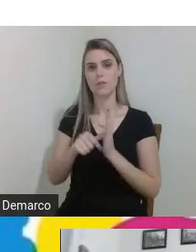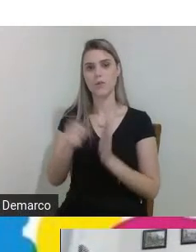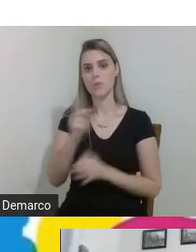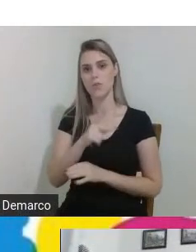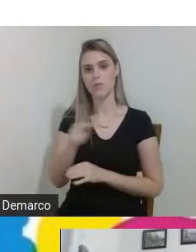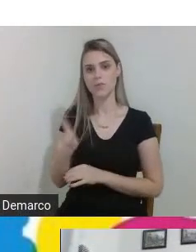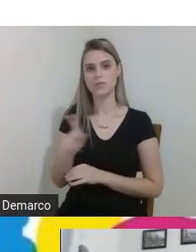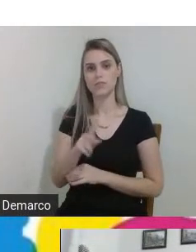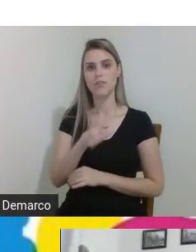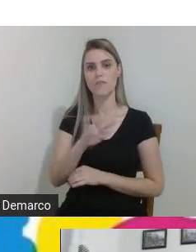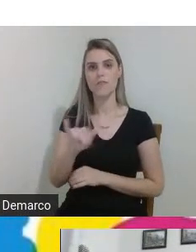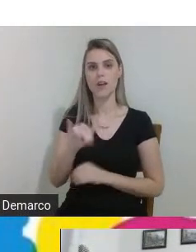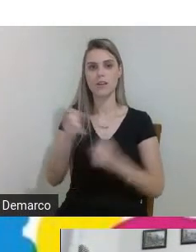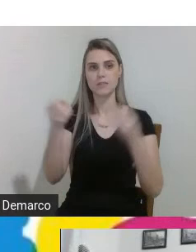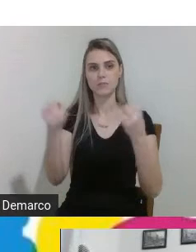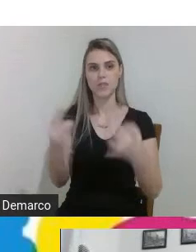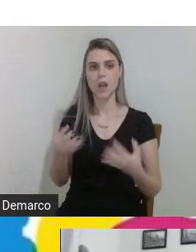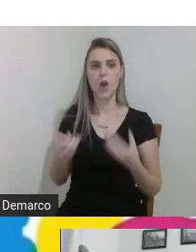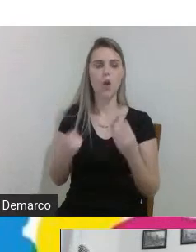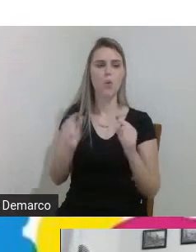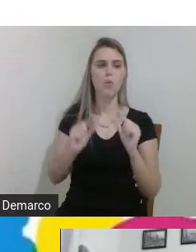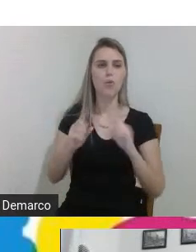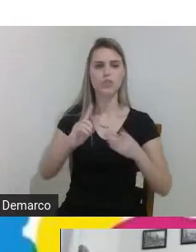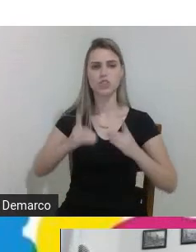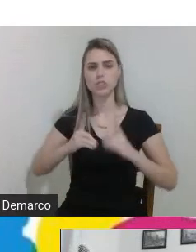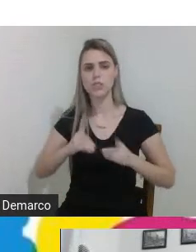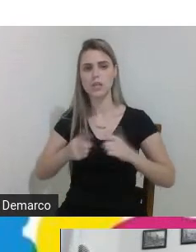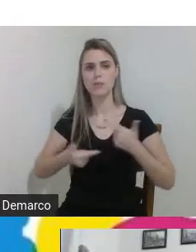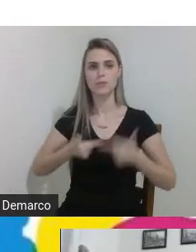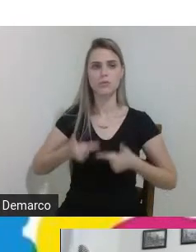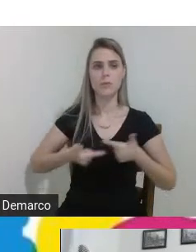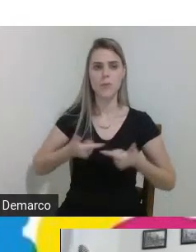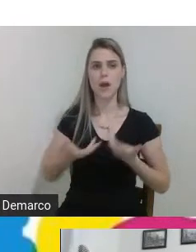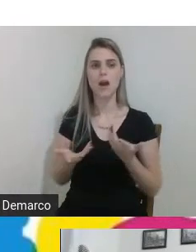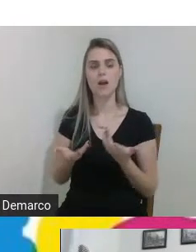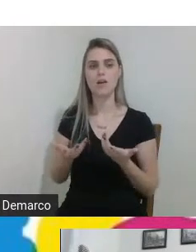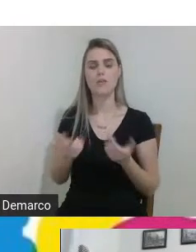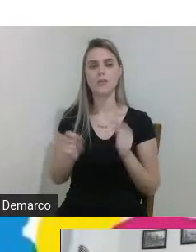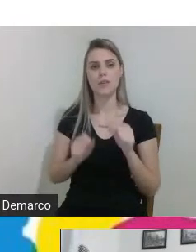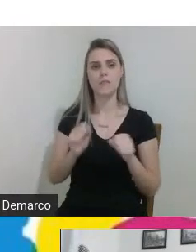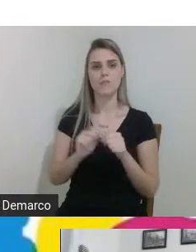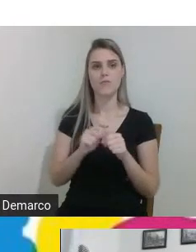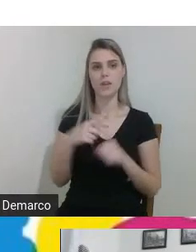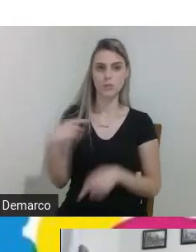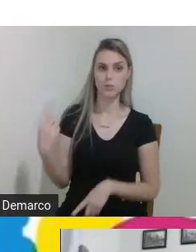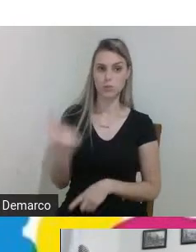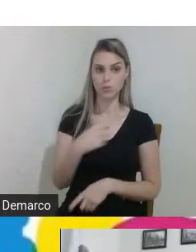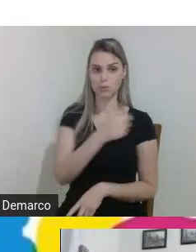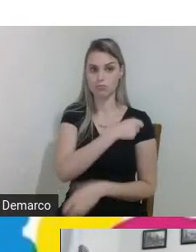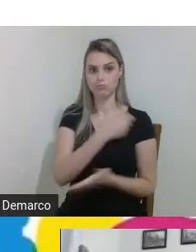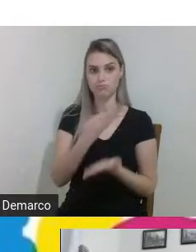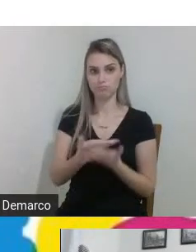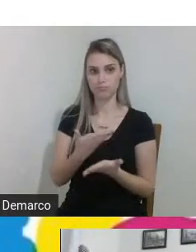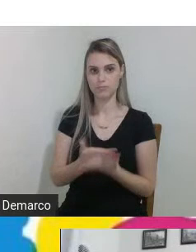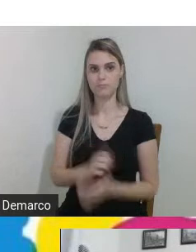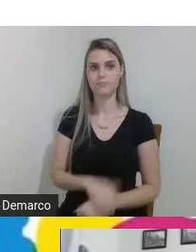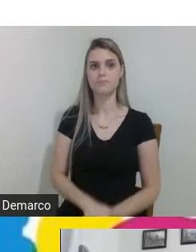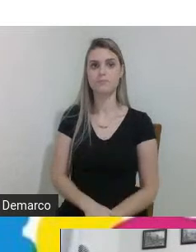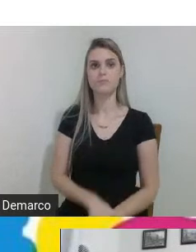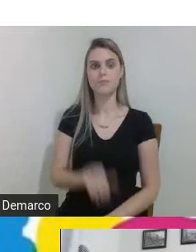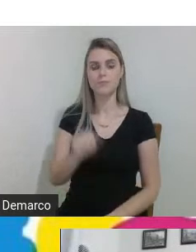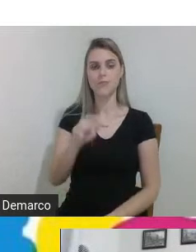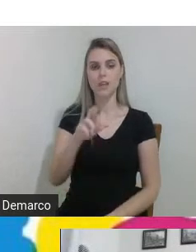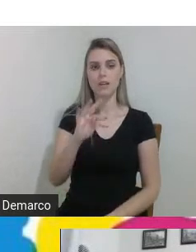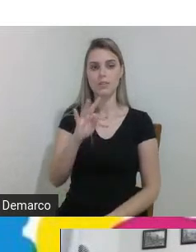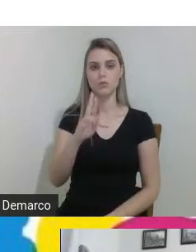vão explicar um pouco a dinâmica de trabalho né que eles realizam com os nossos estudantes Arthur a palavra é com